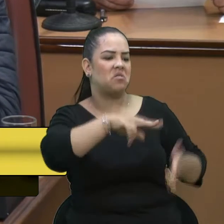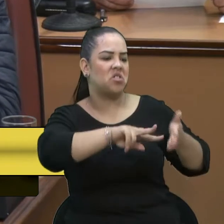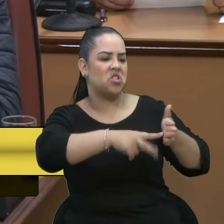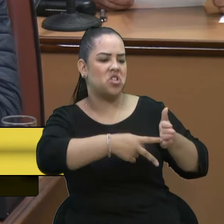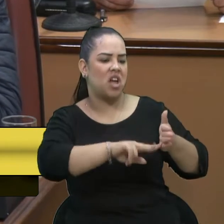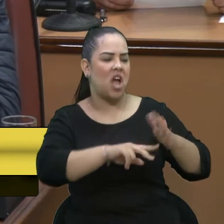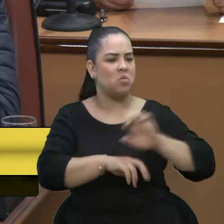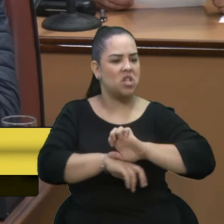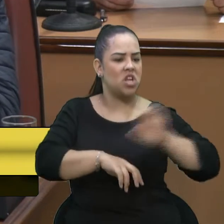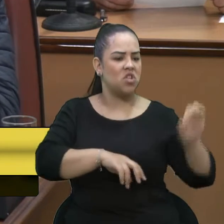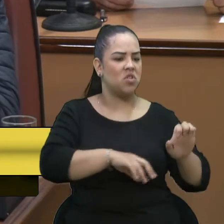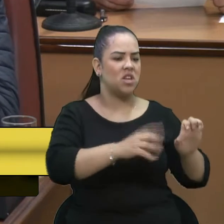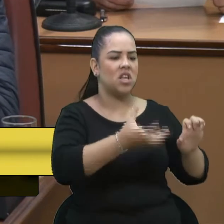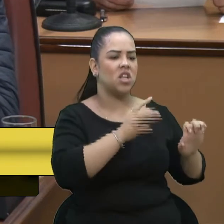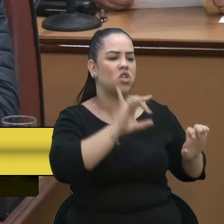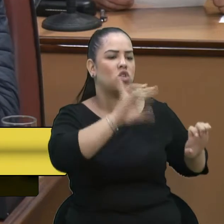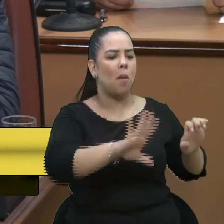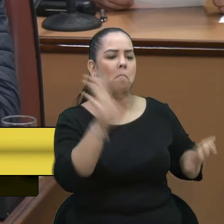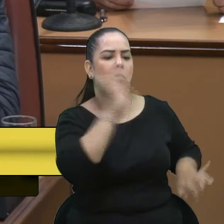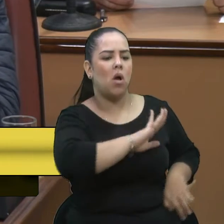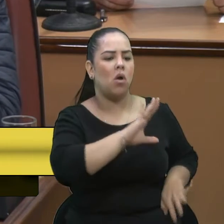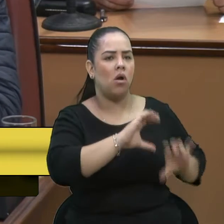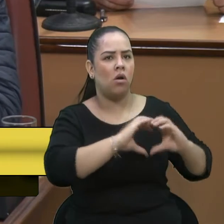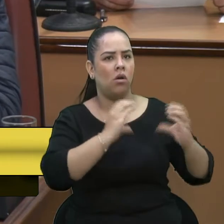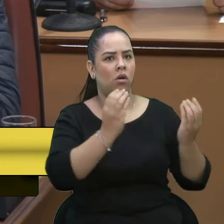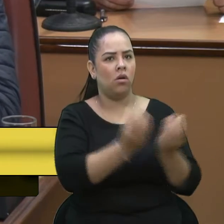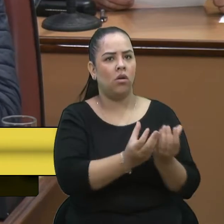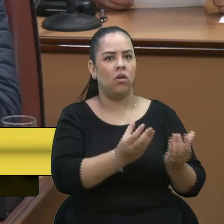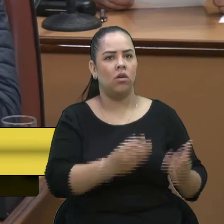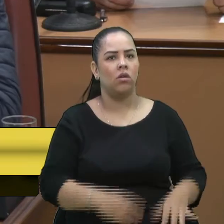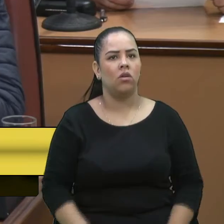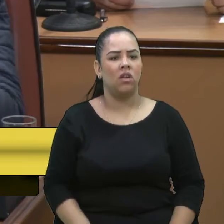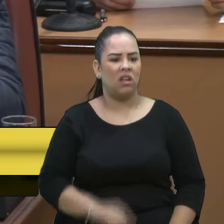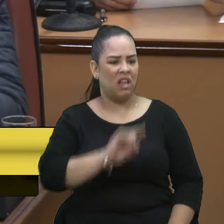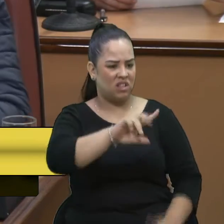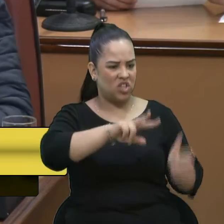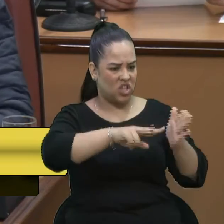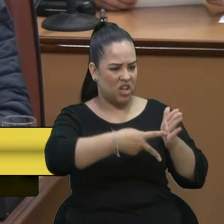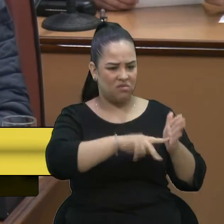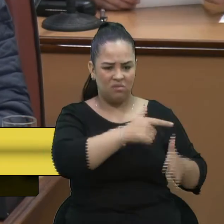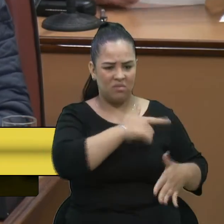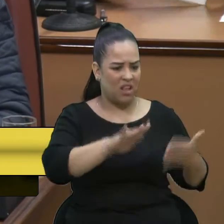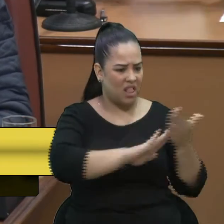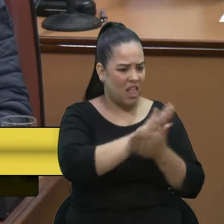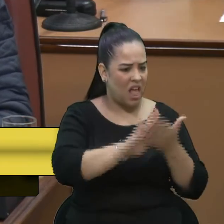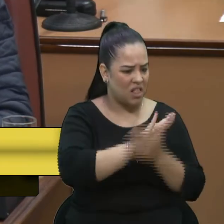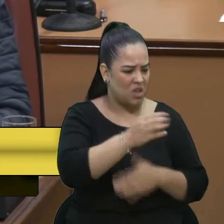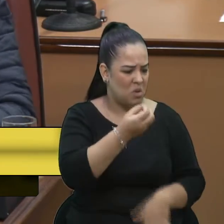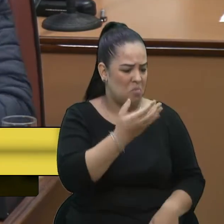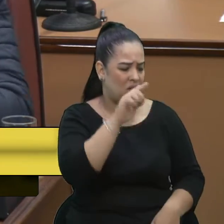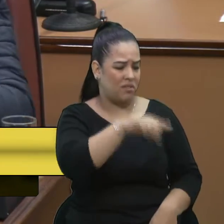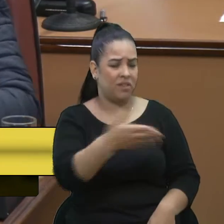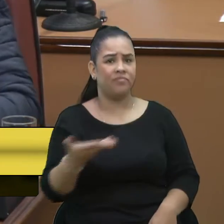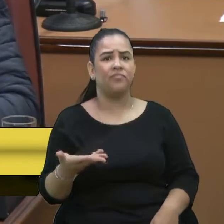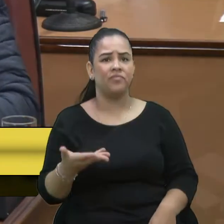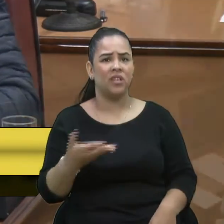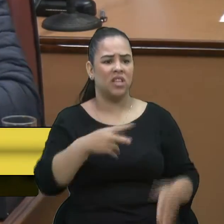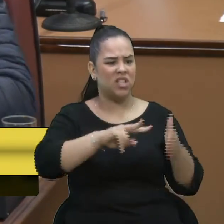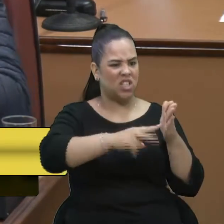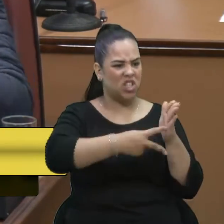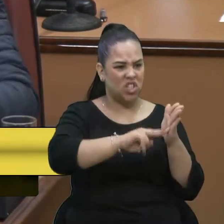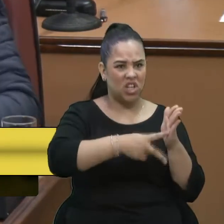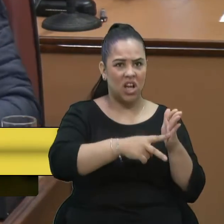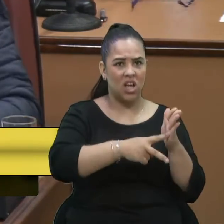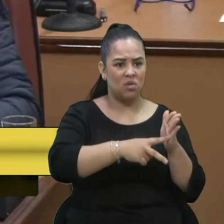esquerdista que só quer o mal da comunidade. Esse sindicato que não tem um que preste. Essa é a verdade. Sindicato, para mim, devia